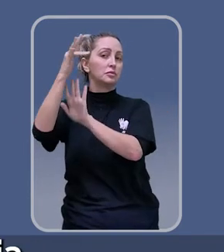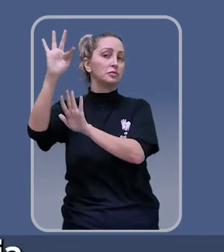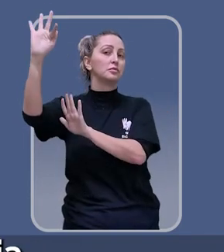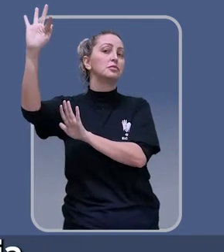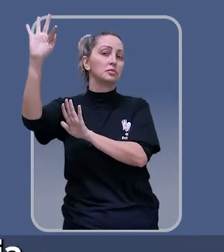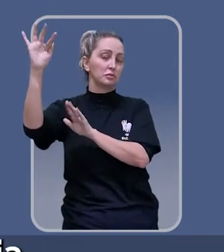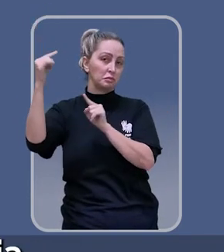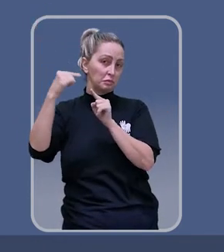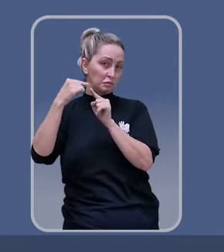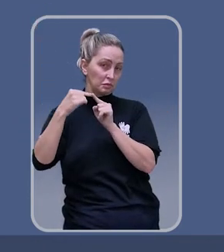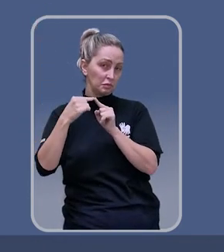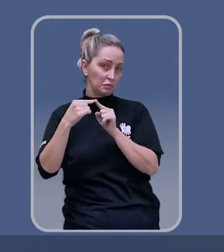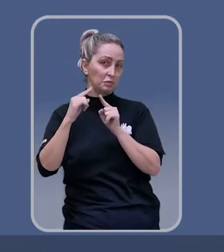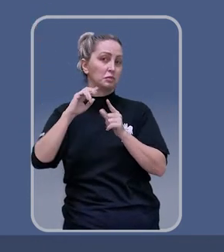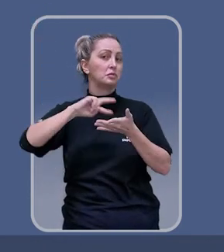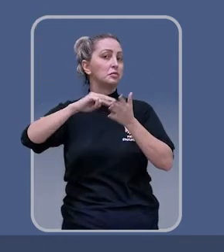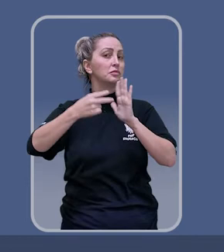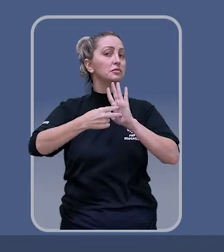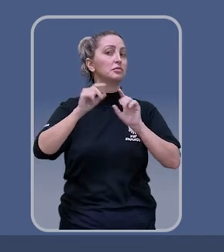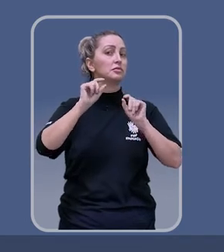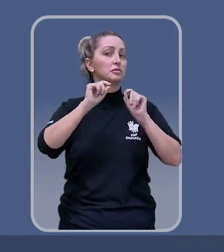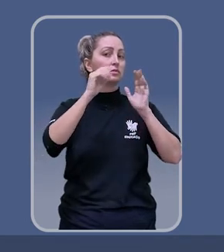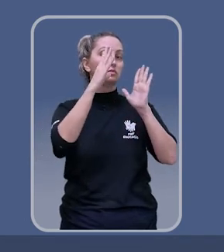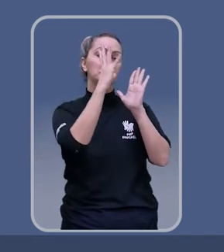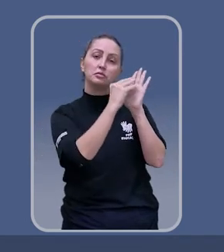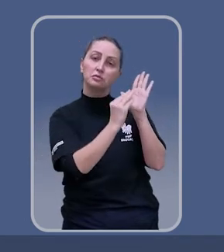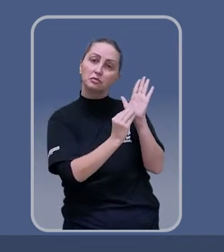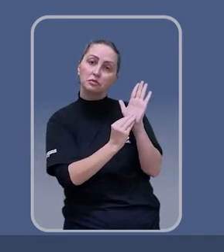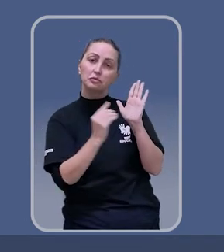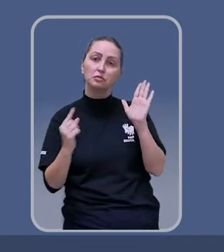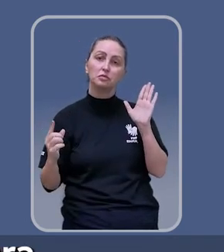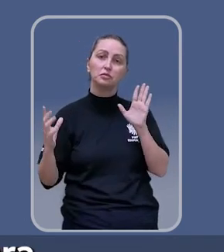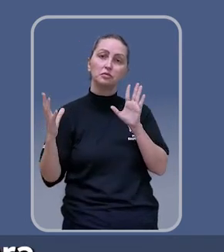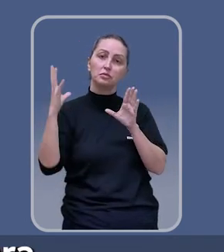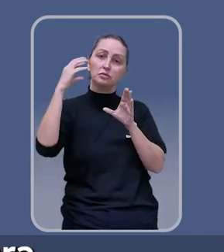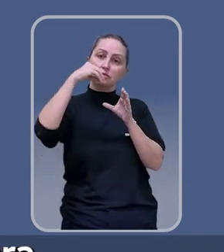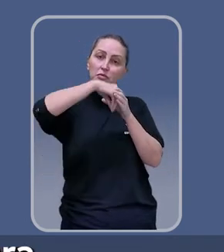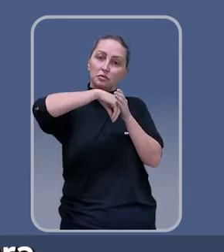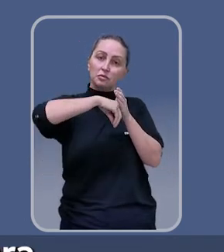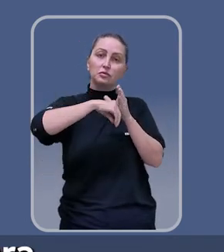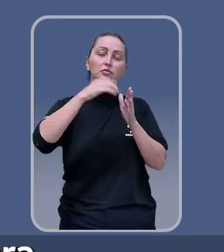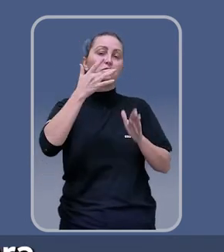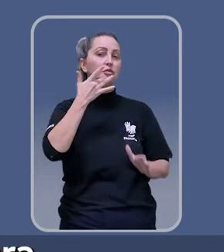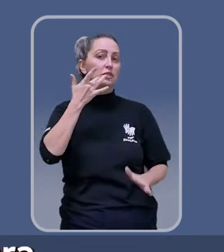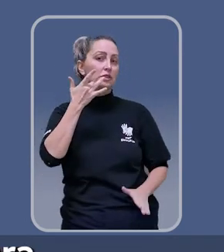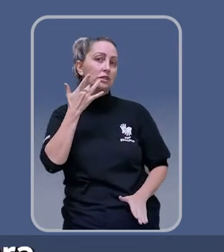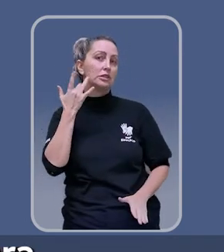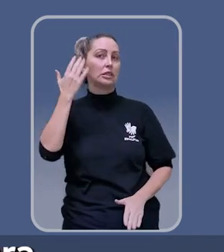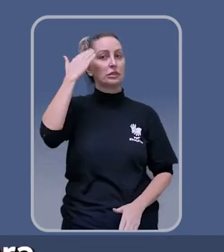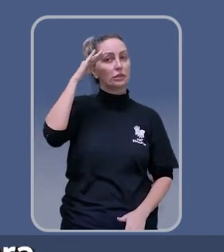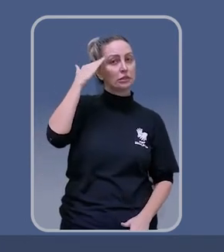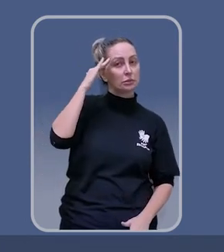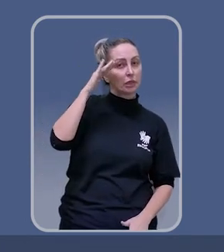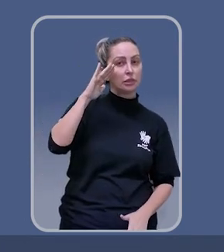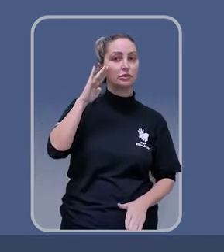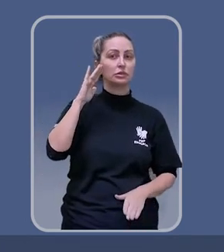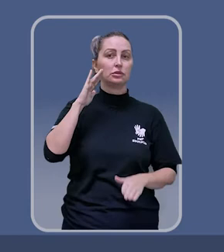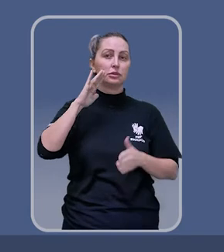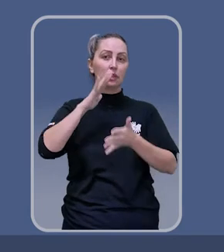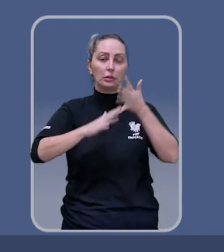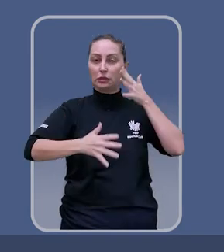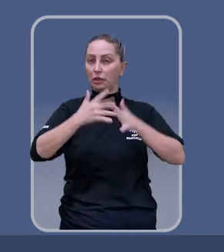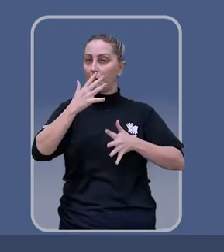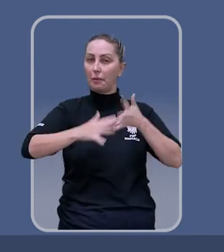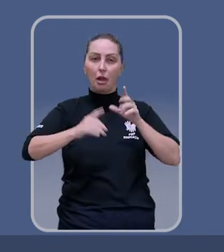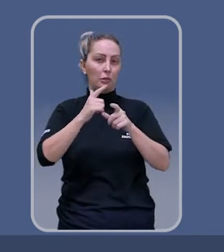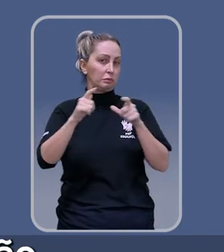proteção ambiental, ou seja, trazer o que está contido na legislação federal para dentro do plano de forma clara. Isso não impede que